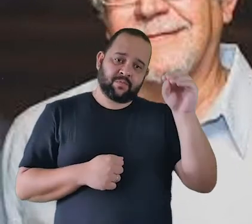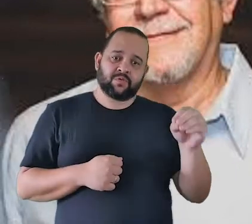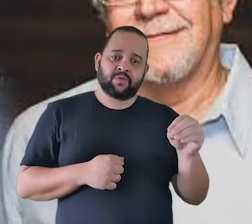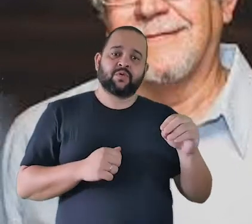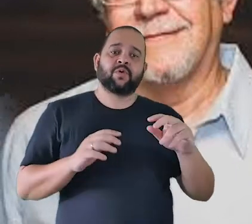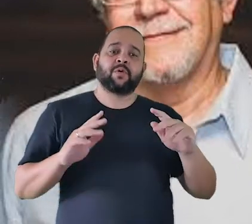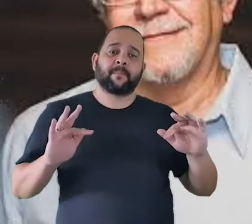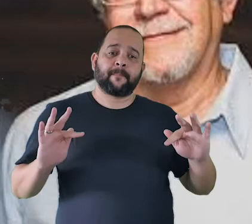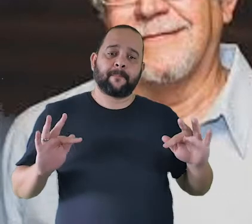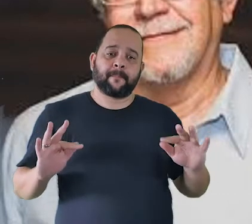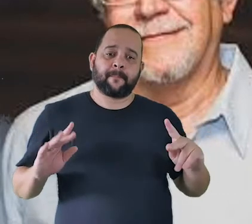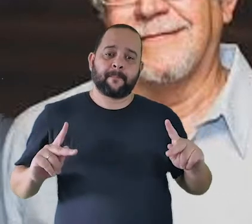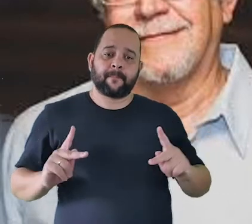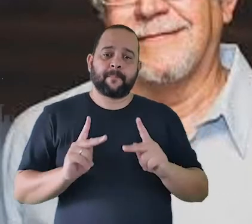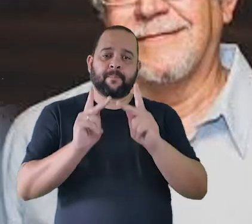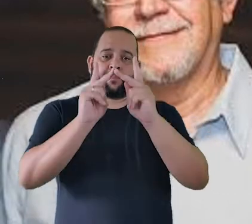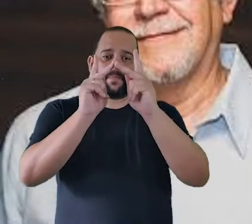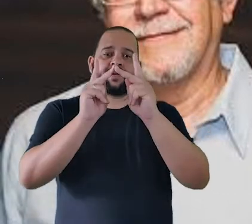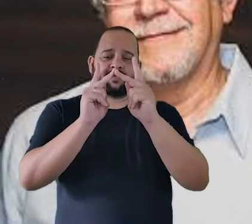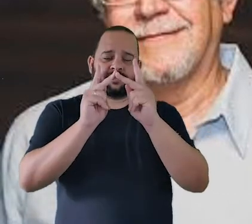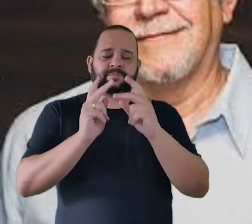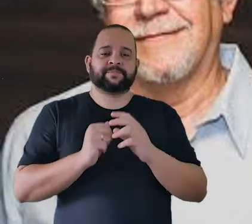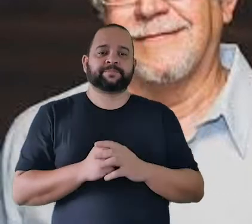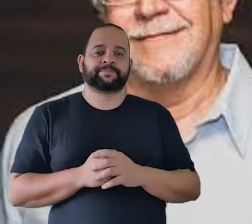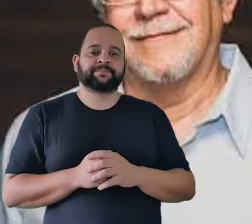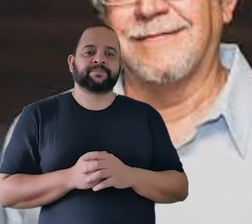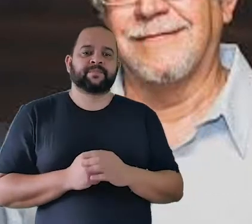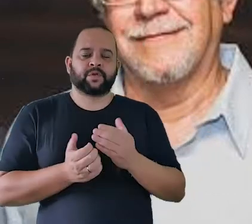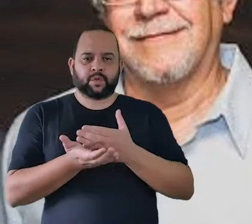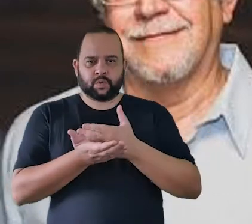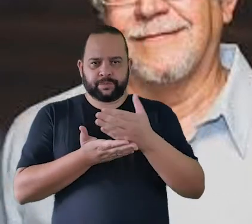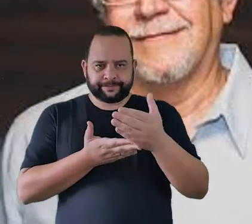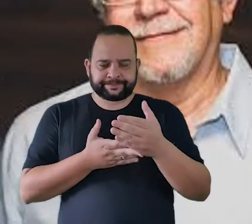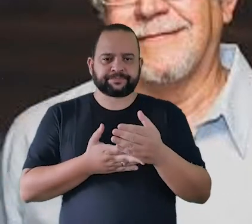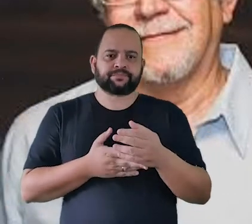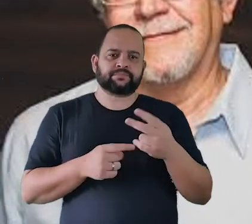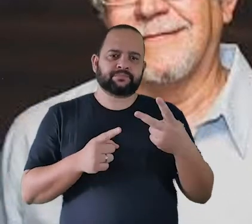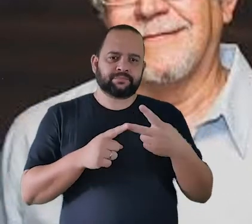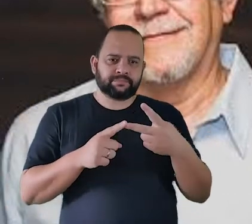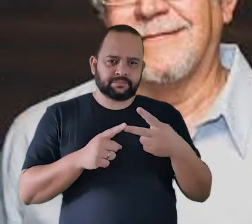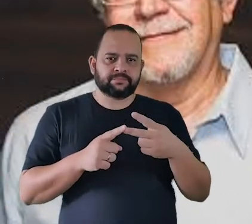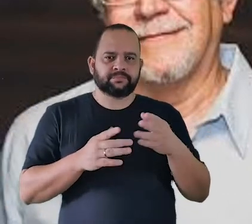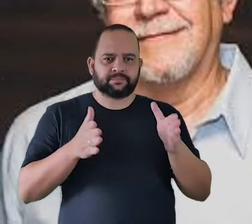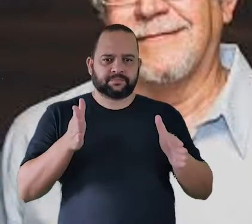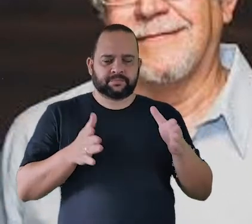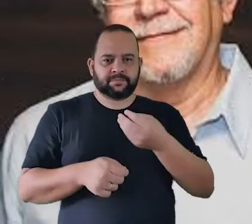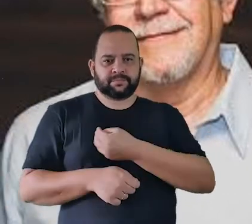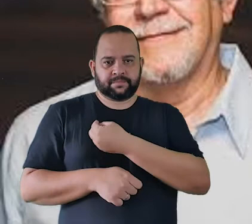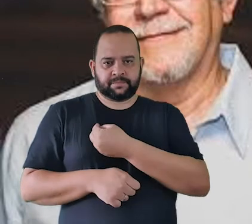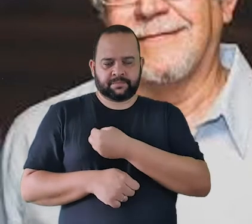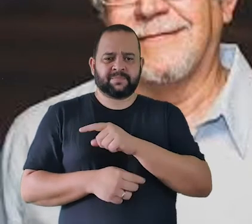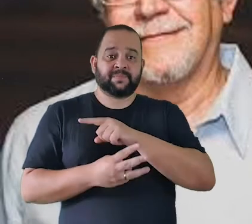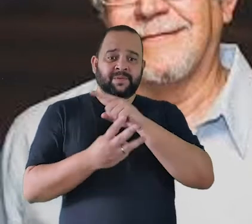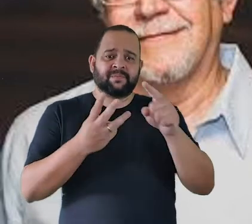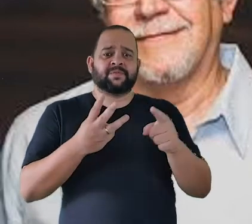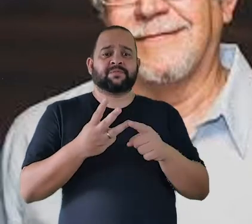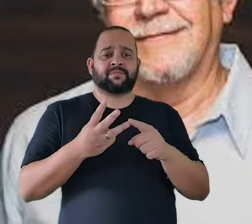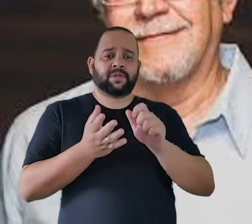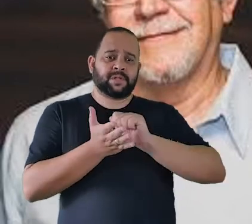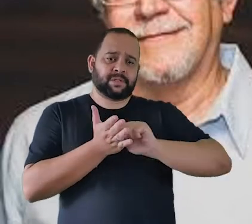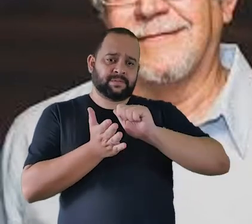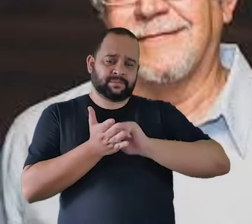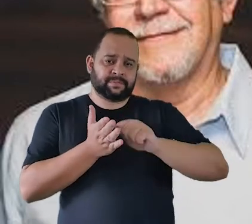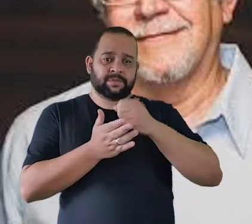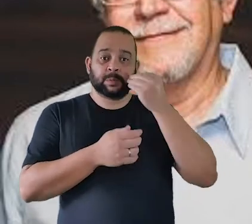estudar com a Diabolanger e aí começou essa segunda fase de composição e logo em seguida uma terceira fase de